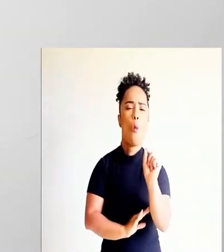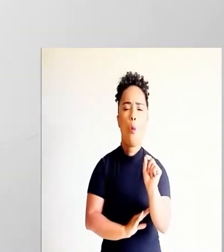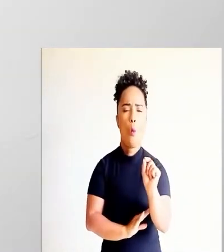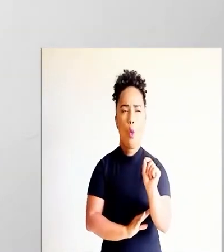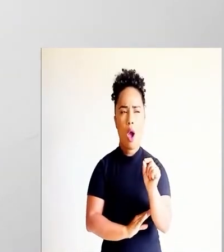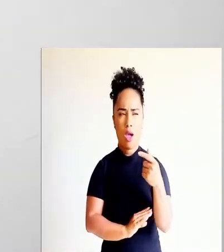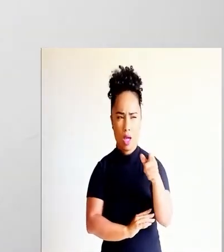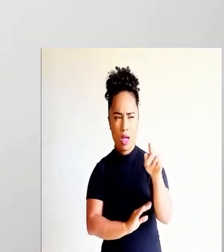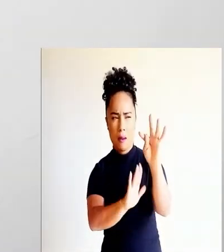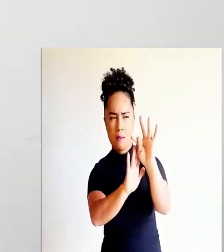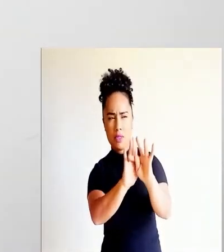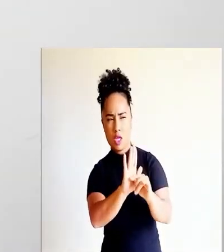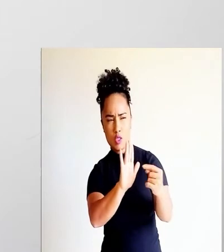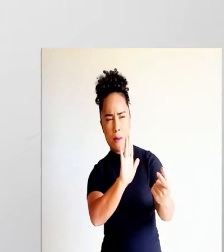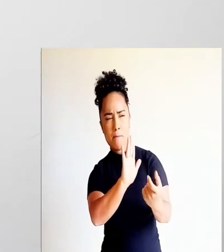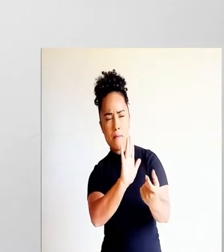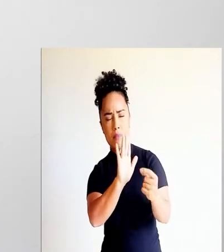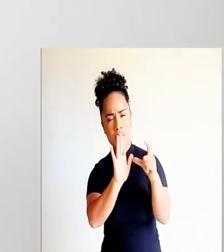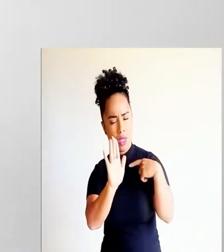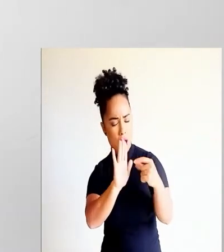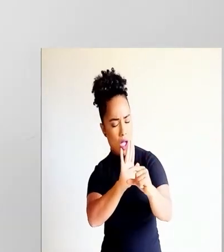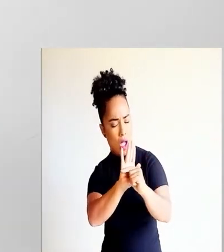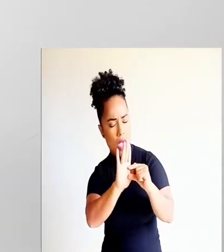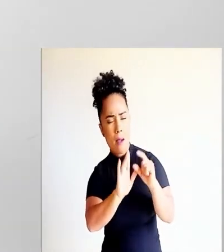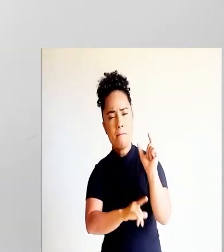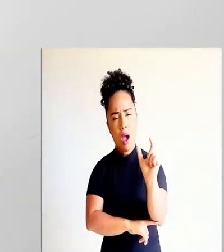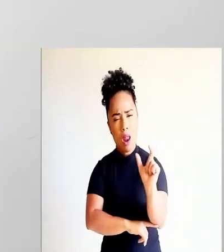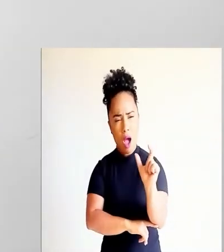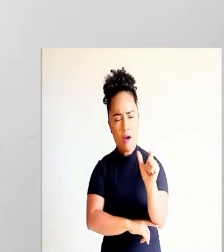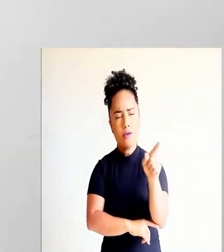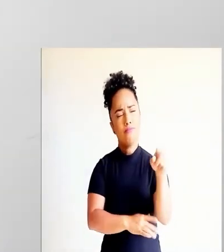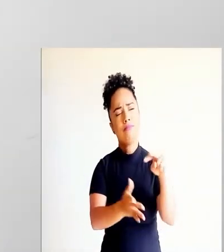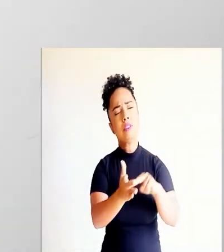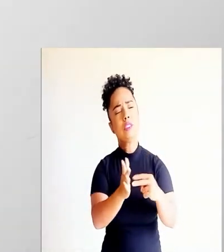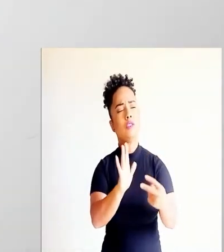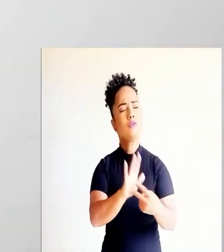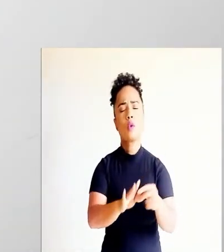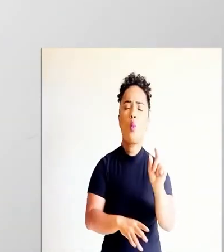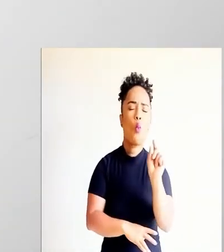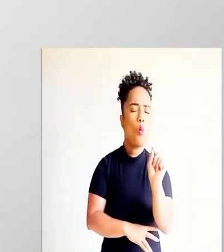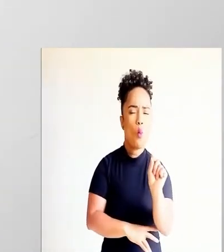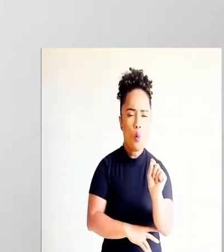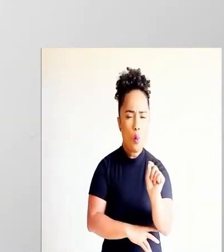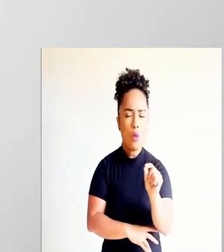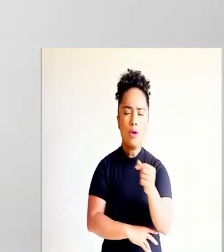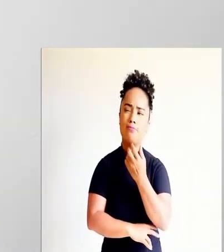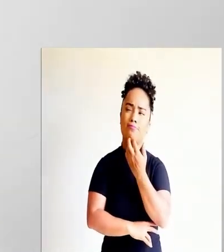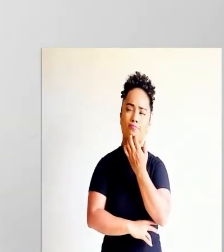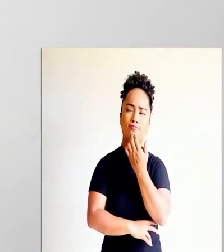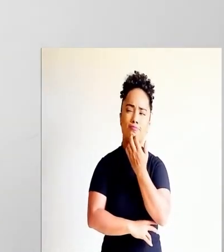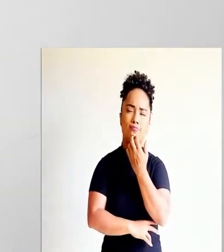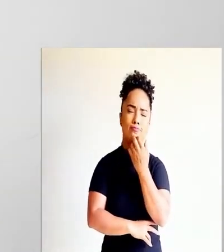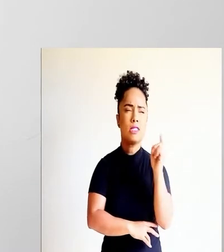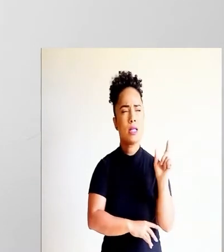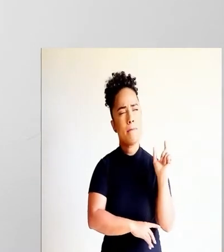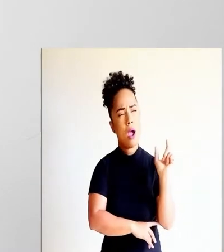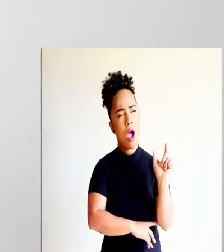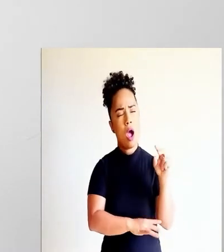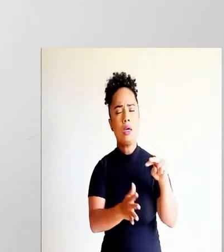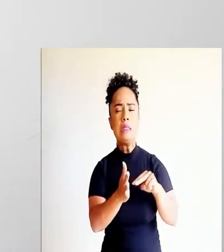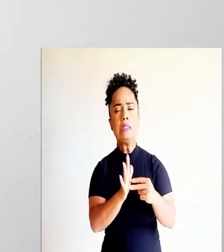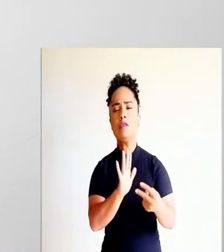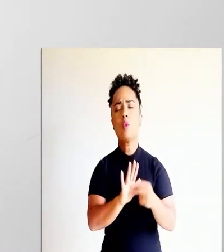mesmo essa palavra dentro do texto? Então, sempre voltar lá dentro do texto para eu descobrir o que aquela